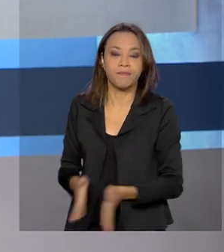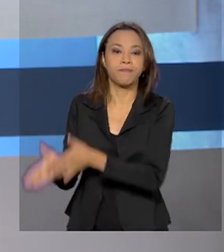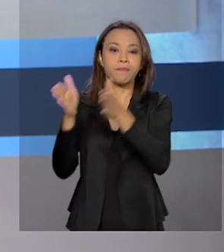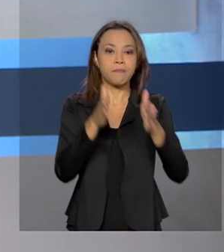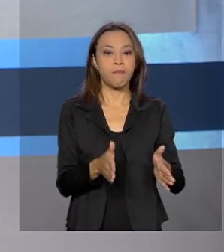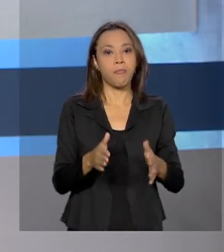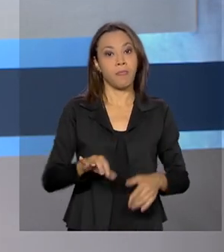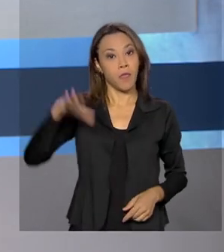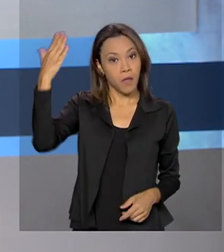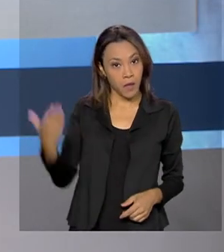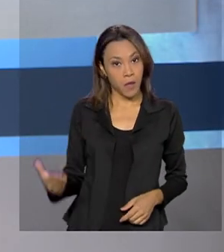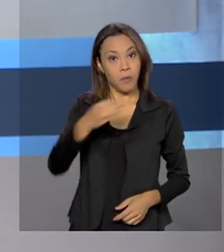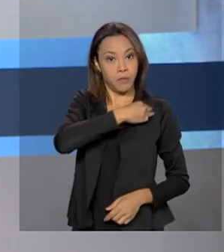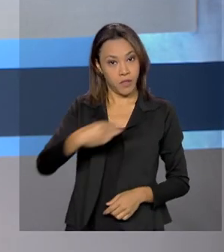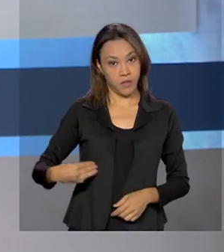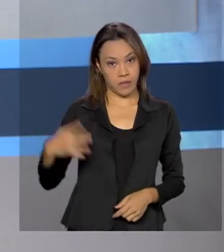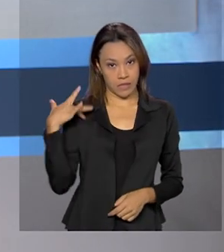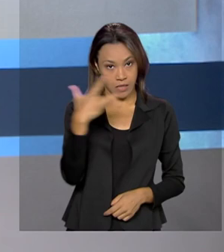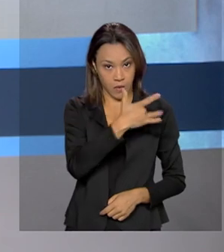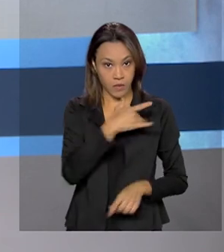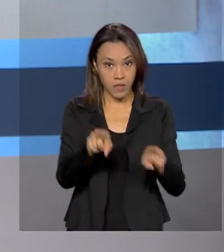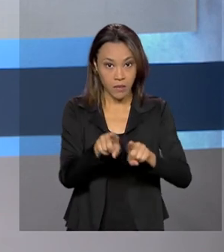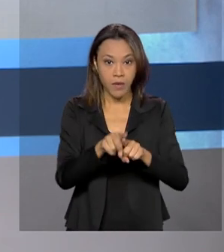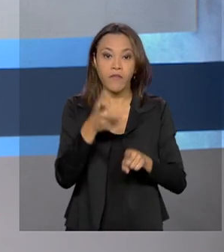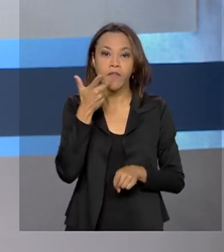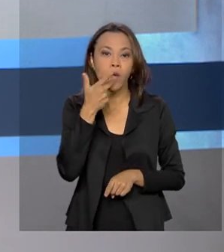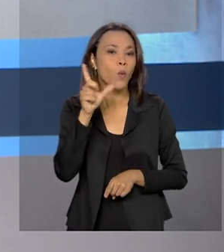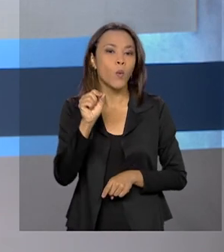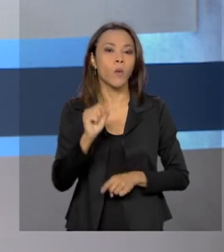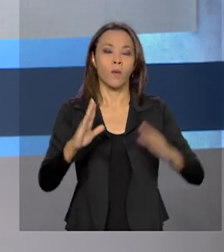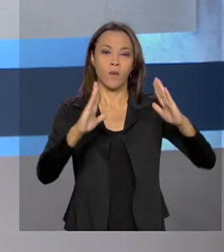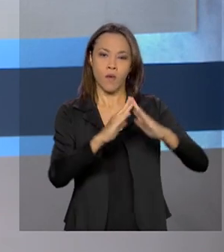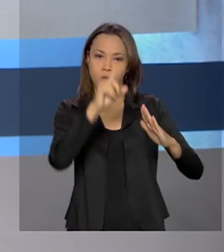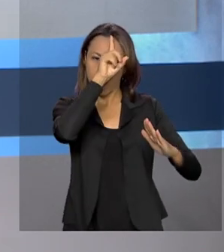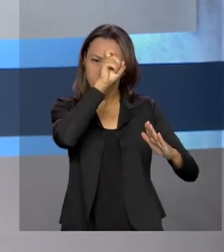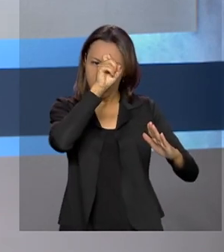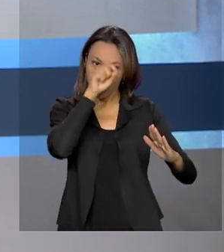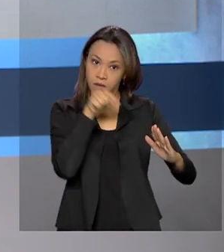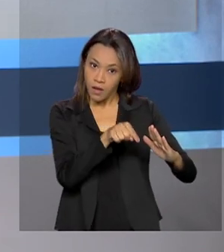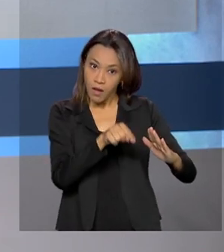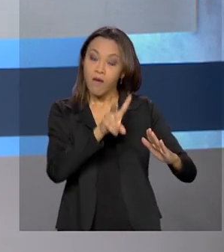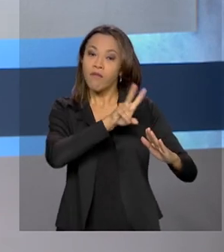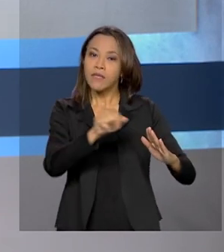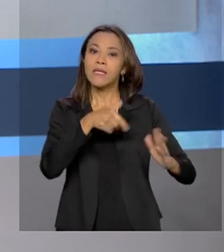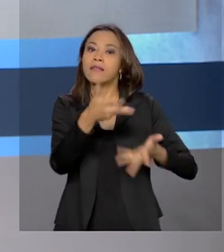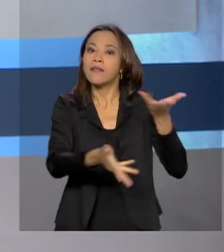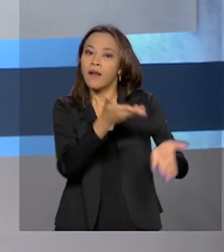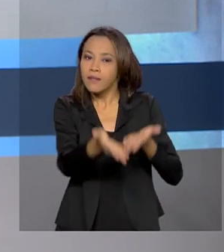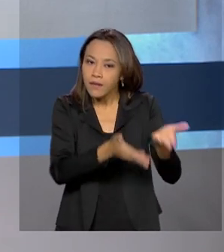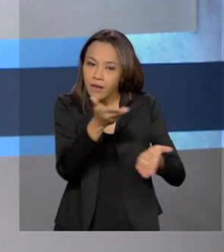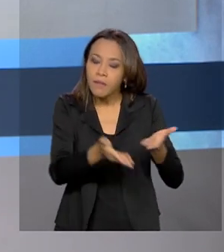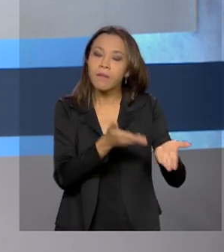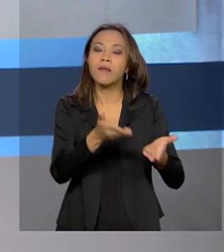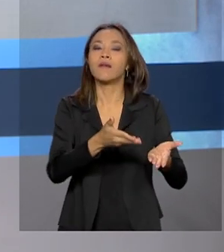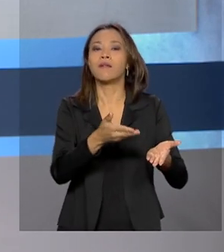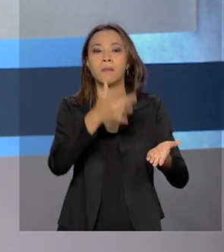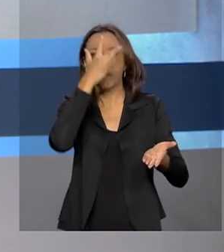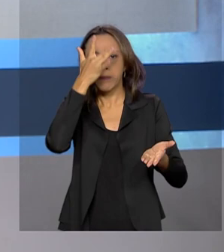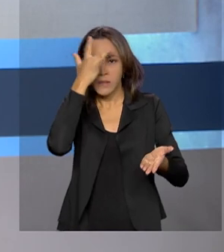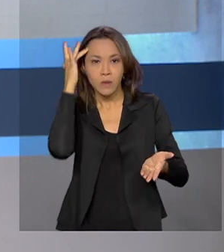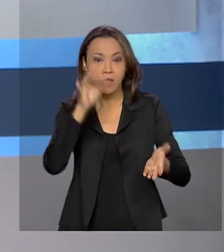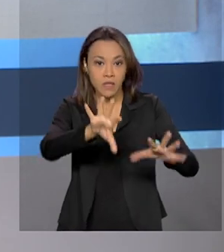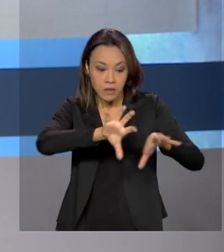ministro da Saúde também anunciou que o Hospital Universitário Getúlio Vargas será destinado ao tratamento de pacientes com Covid-19